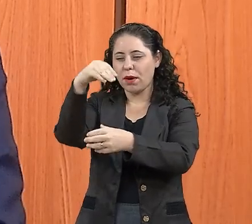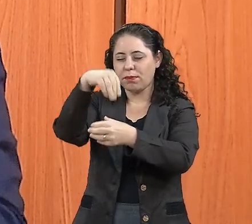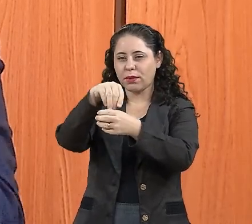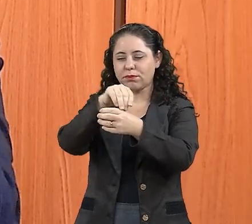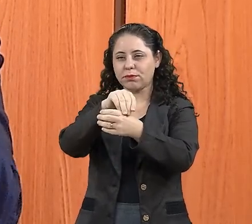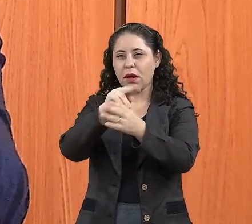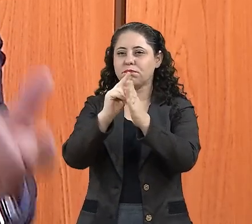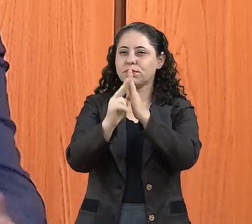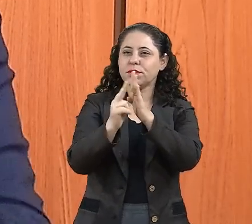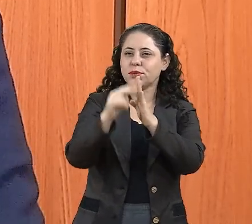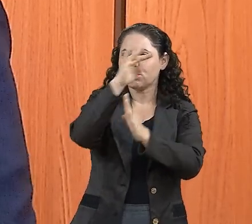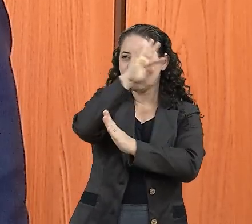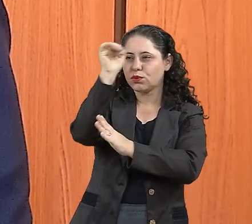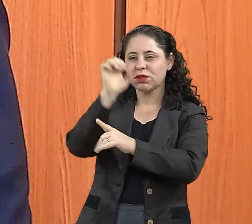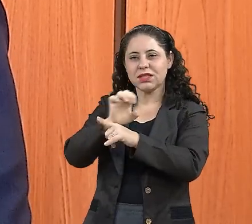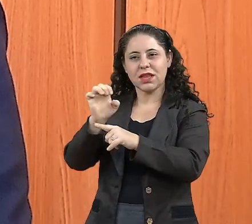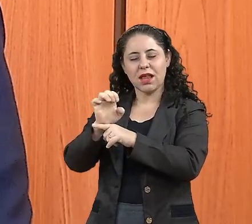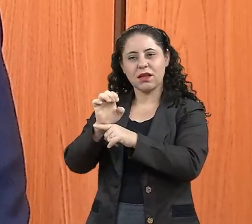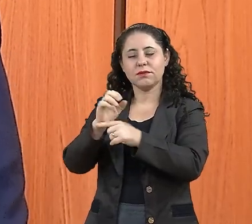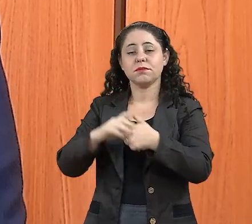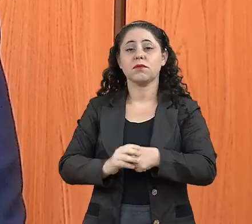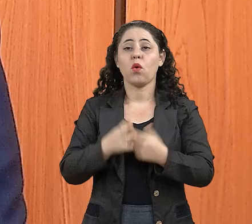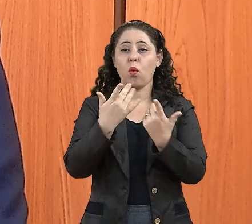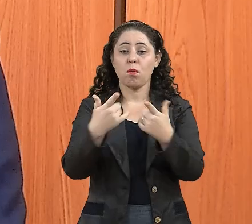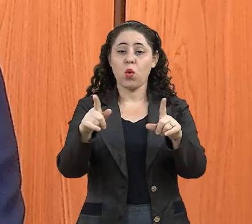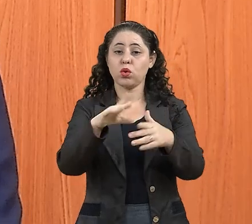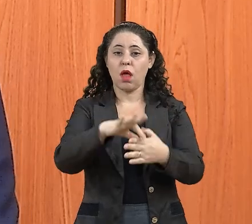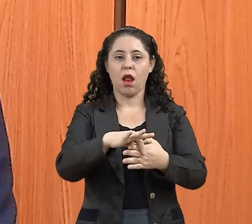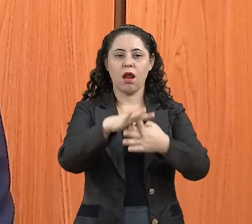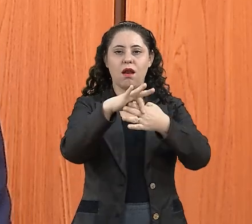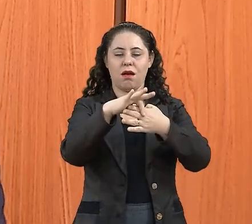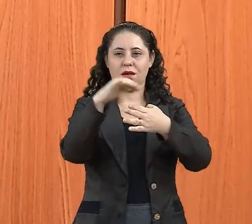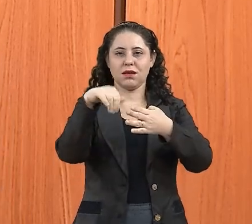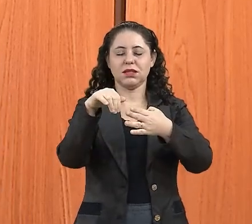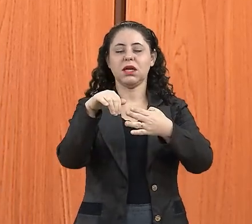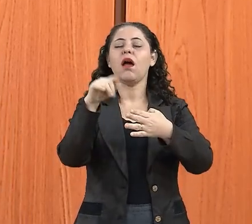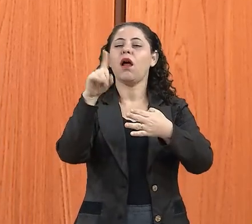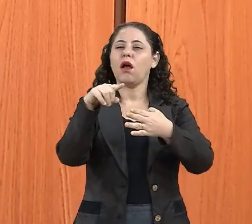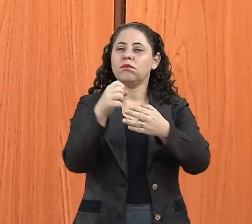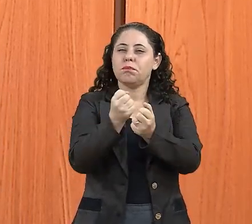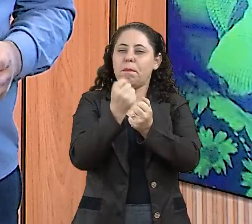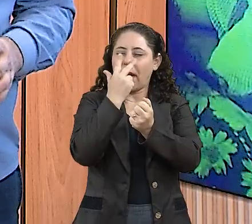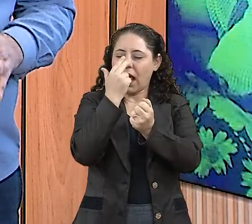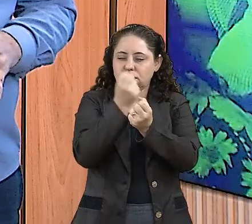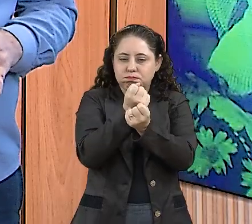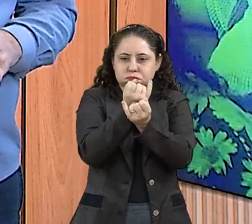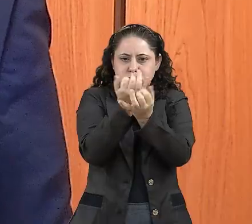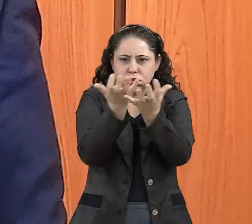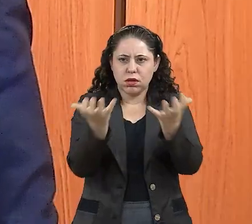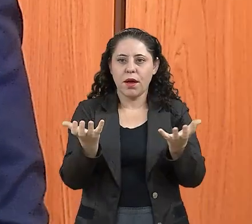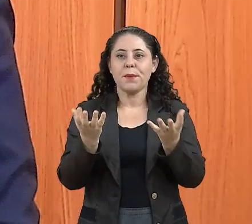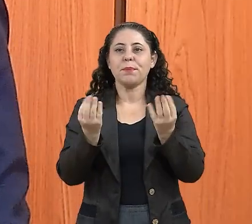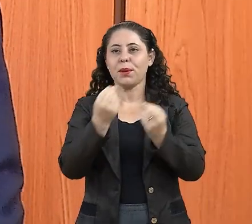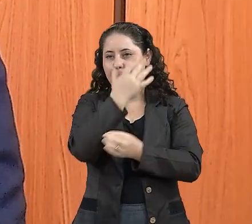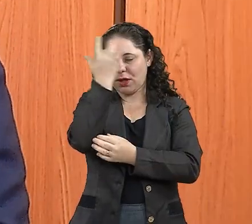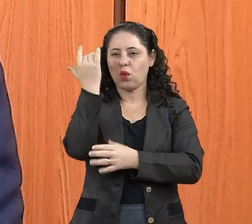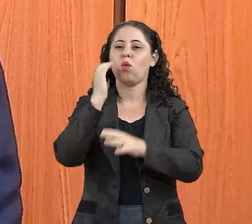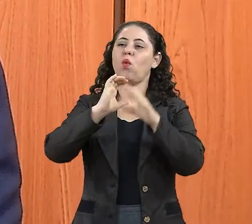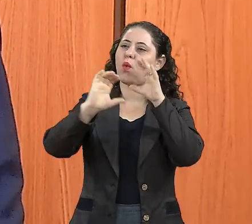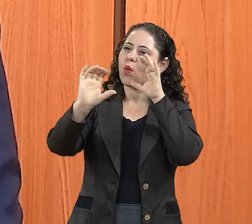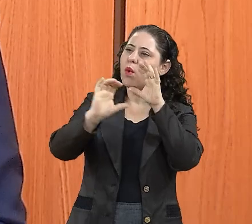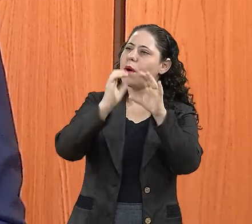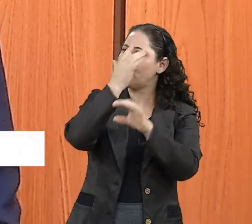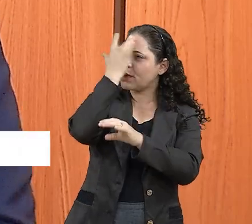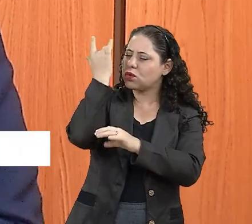Sul para frente. É um músico que se destaca, e aqui nosso estado é um celeiro, de atores, de cantores, de